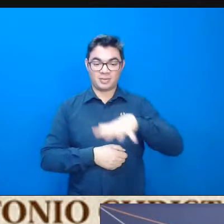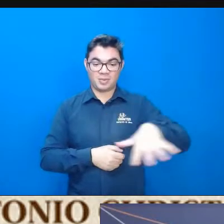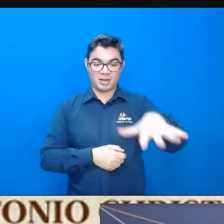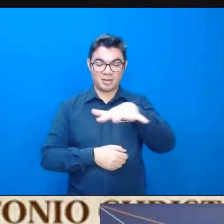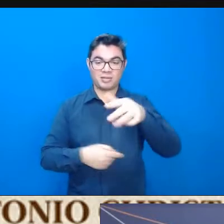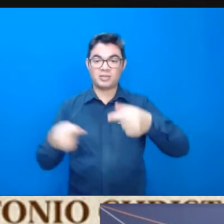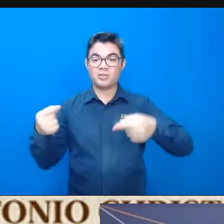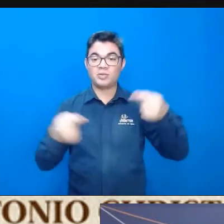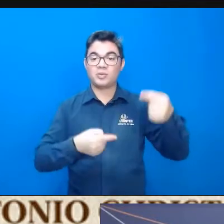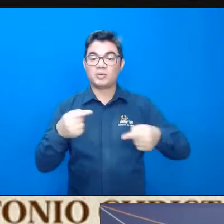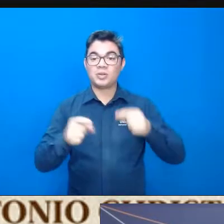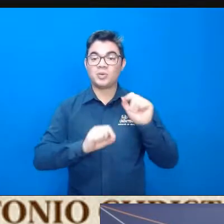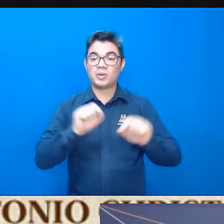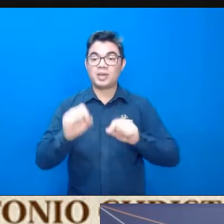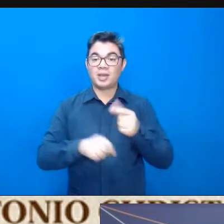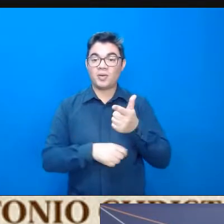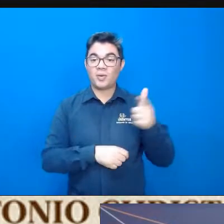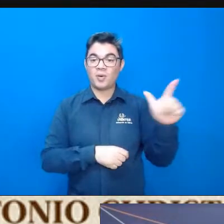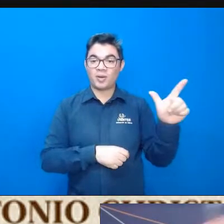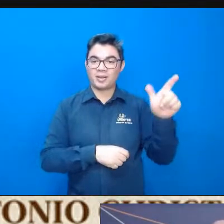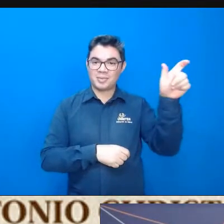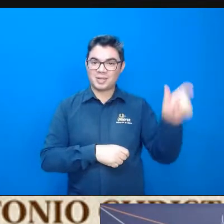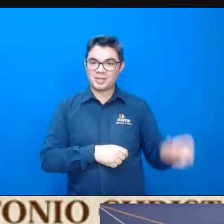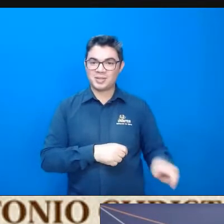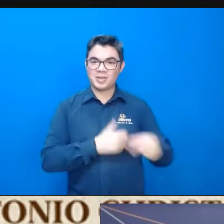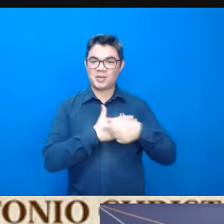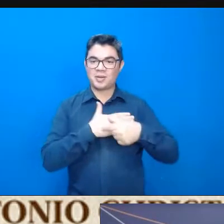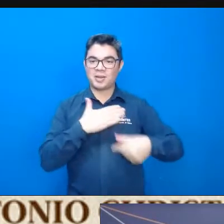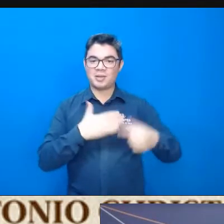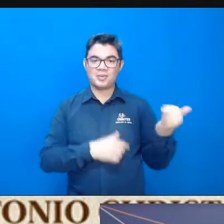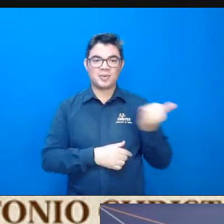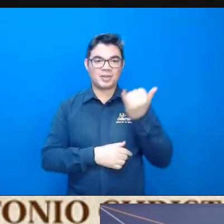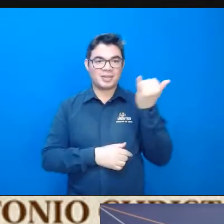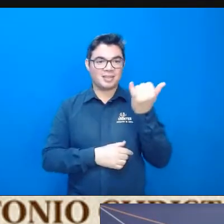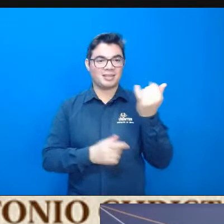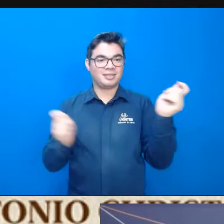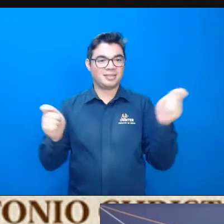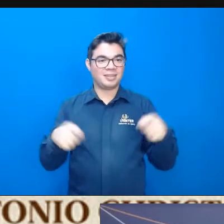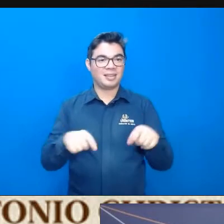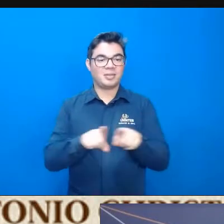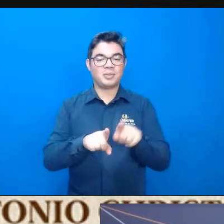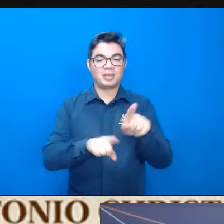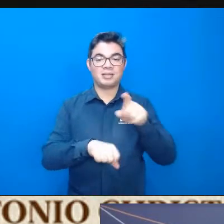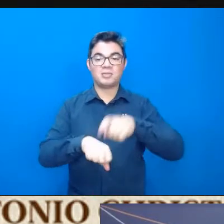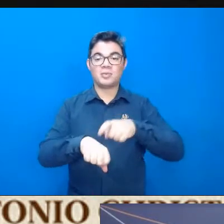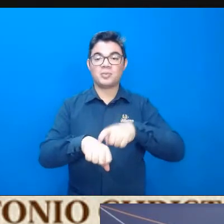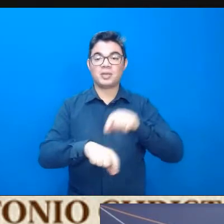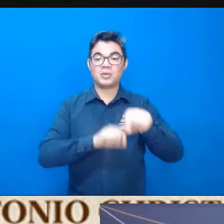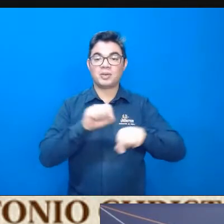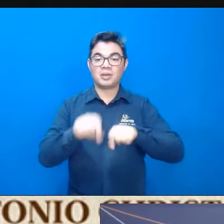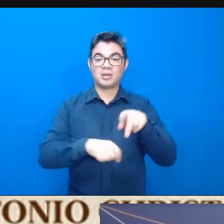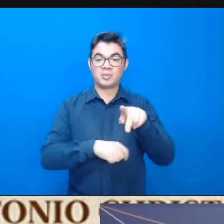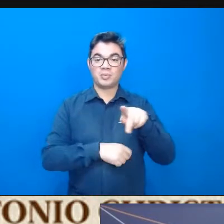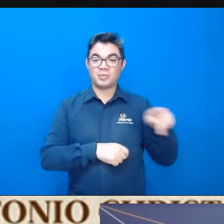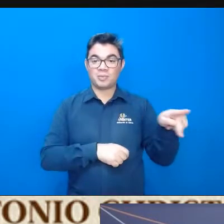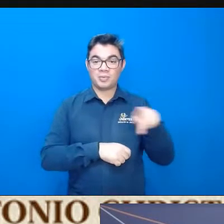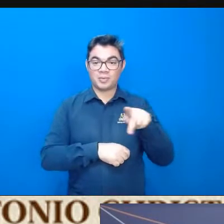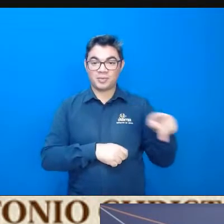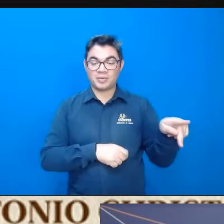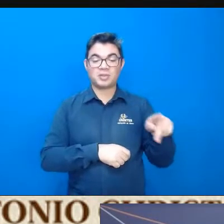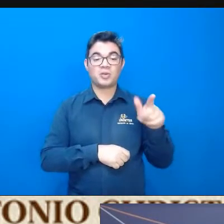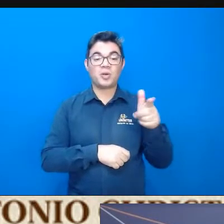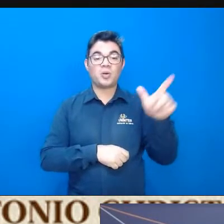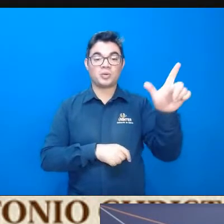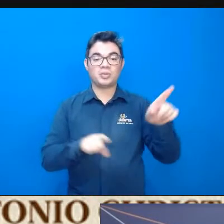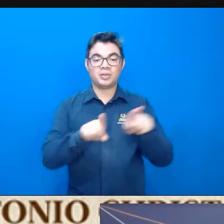discutindo sobre uma outra personalidade muito importante da geomorfologia brasileira naquele momento era o professor Aziz Absaber e